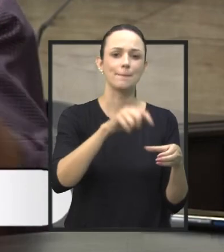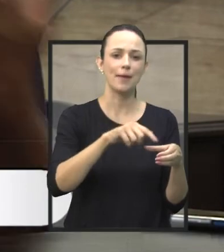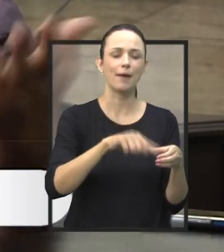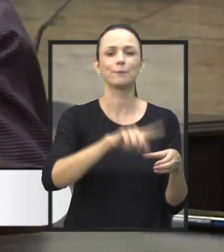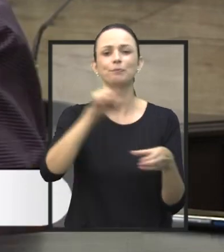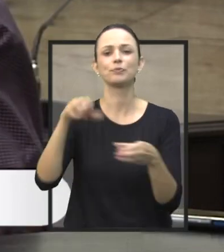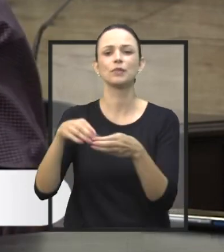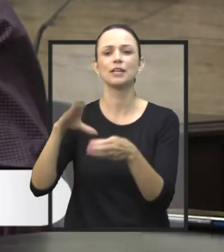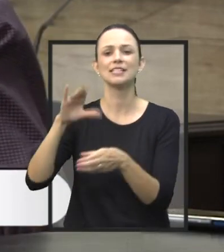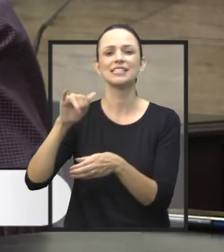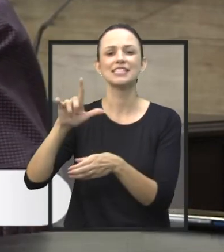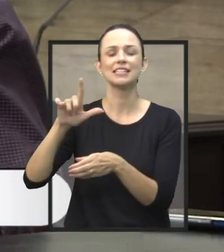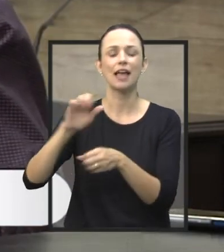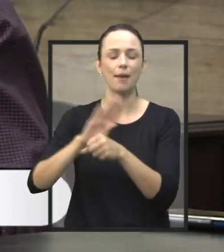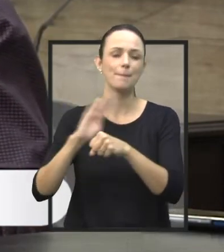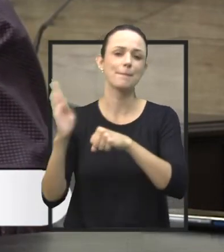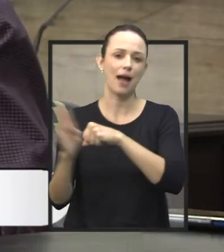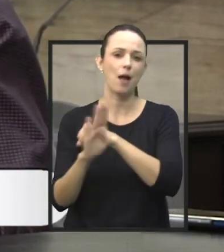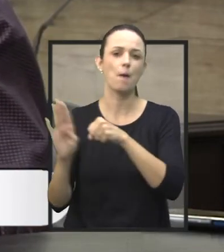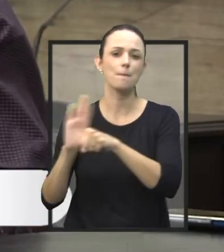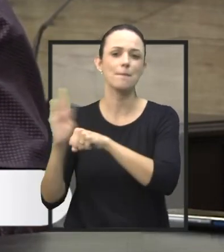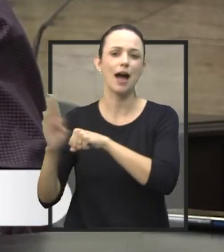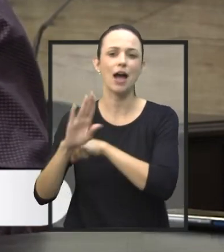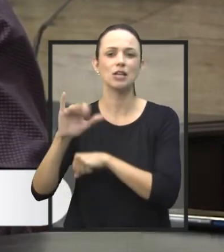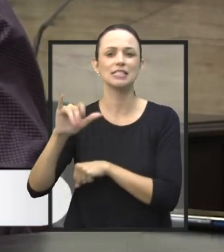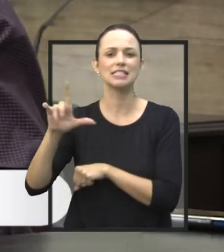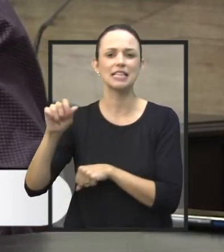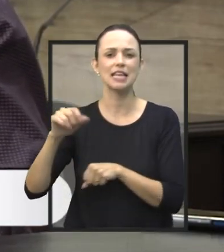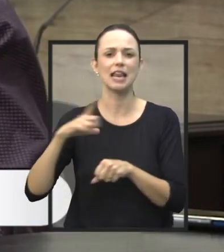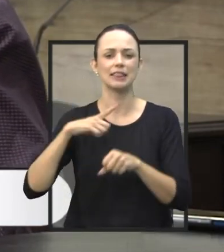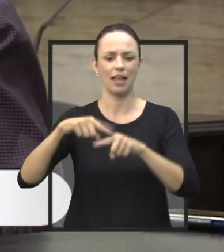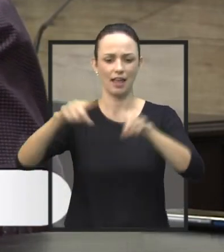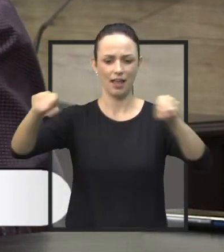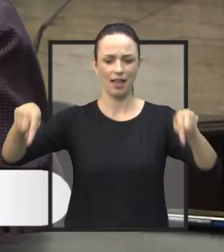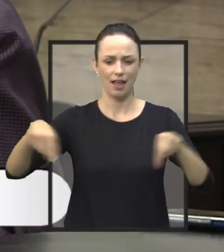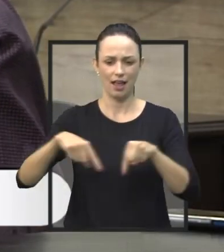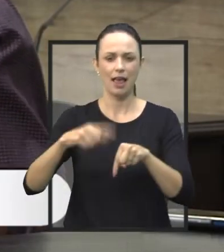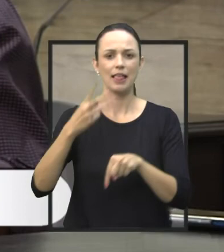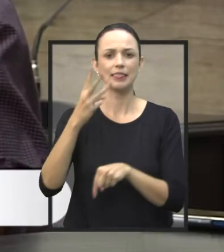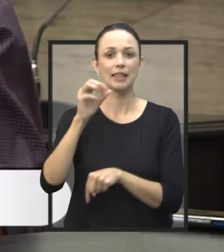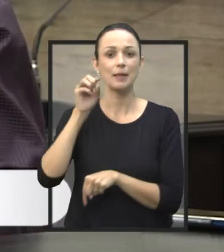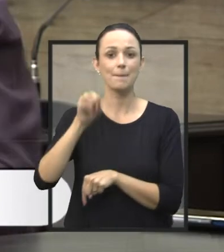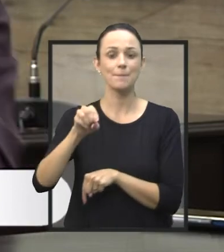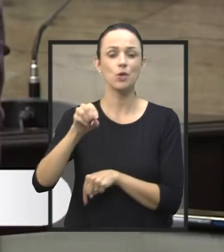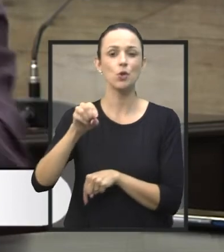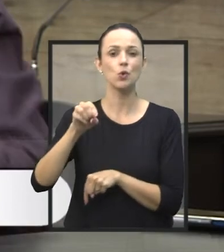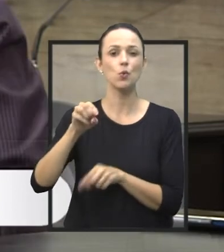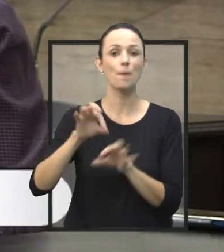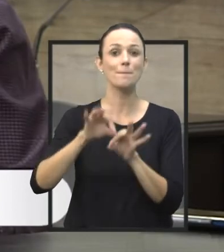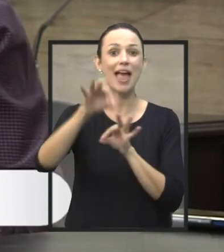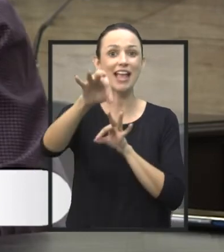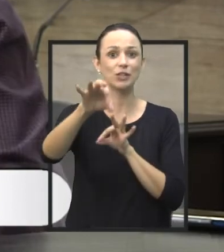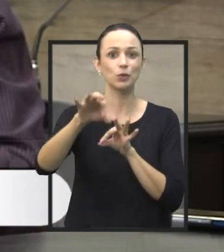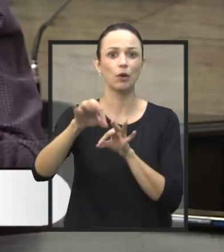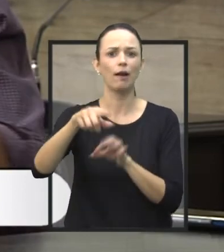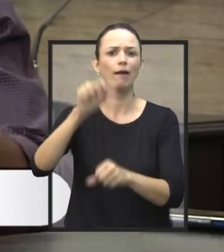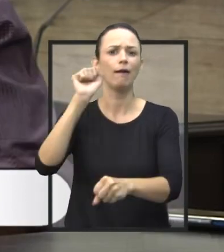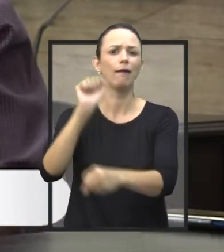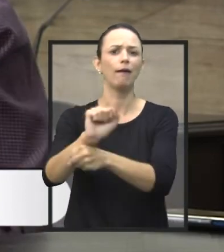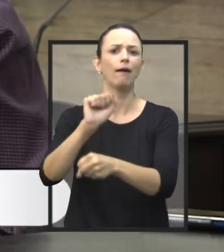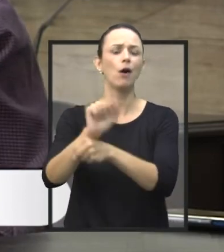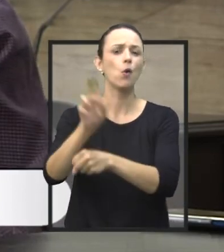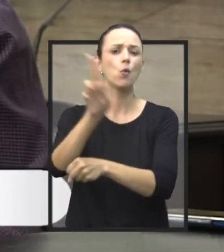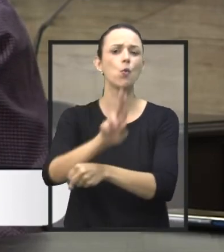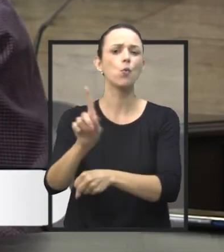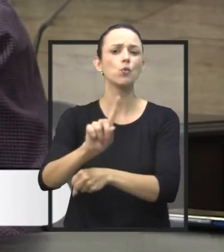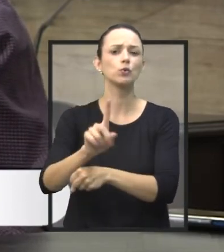cima. Não sei exatamente a área, mas com certeza mais de 30 mil metros quadrados, que está lá há décadas parado. Por que não